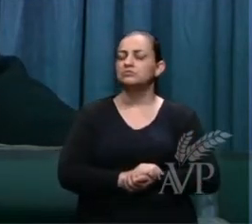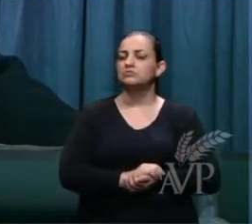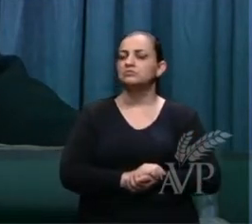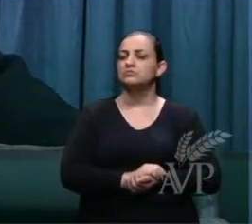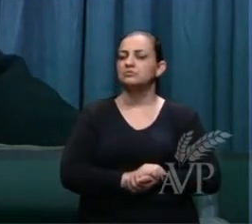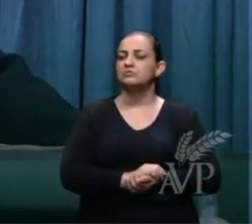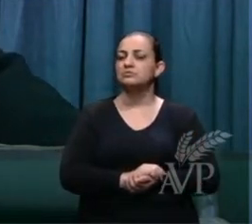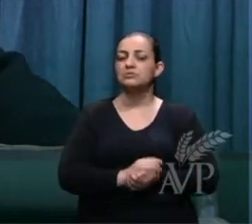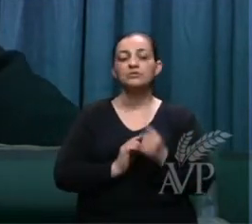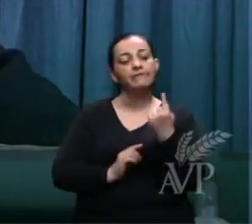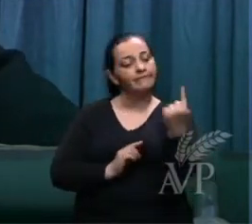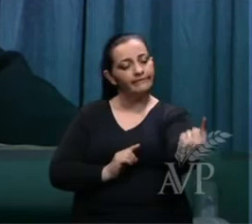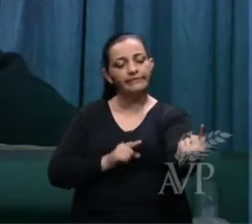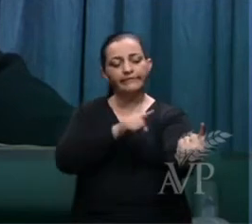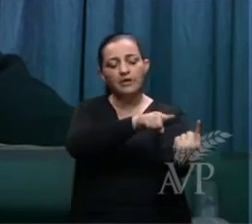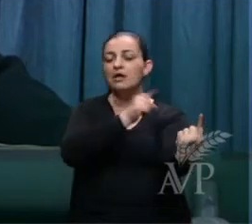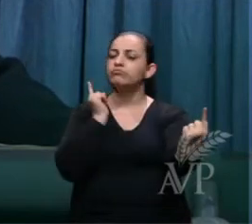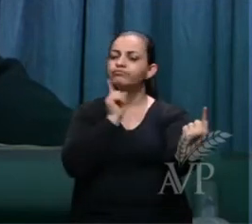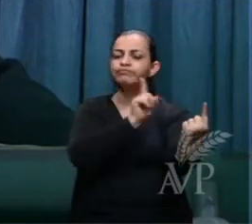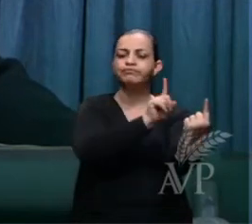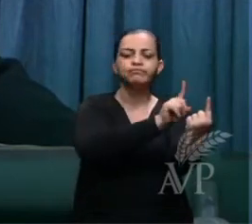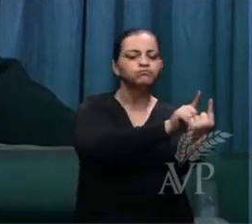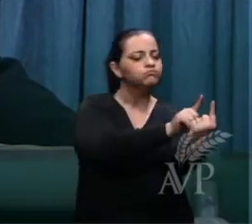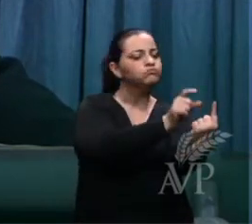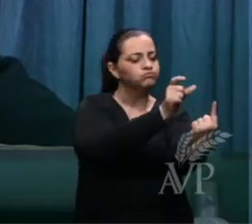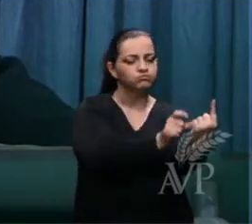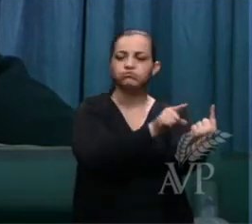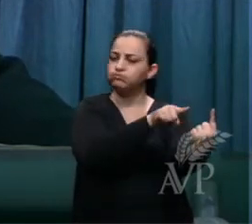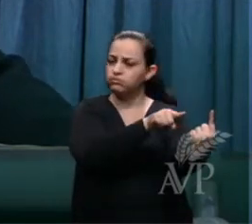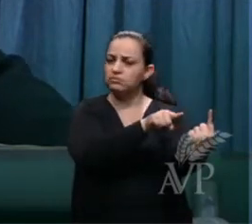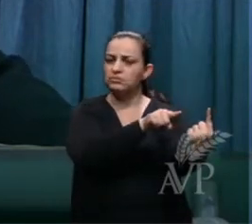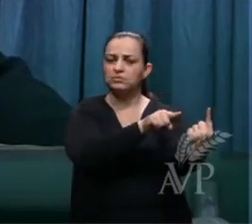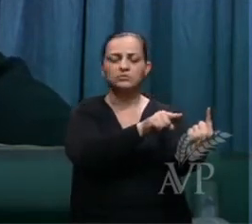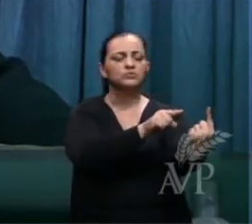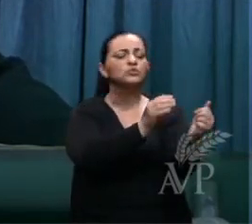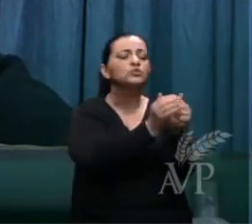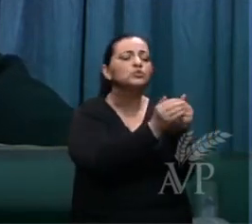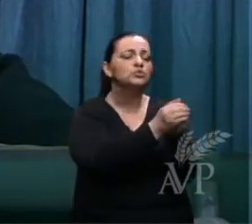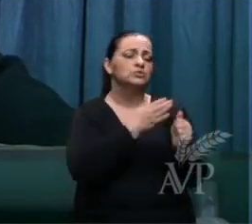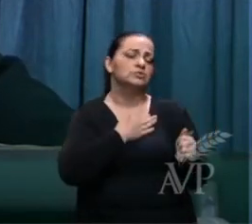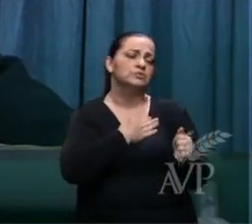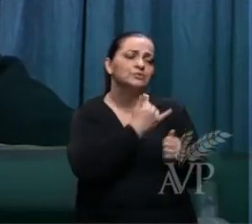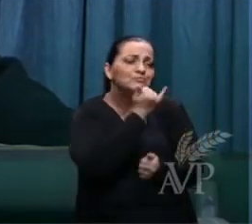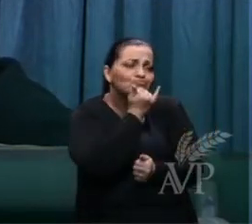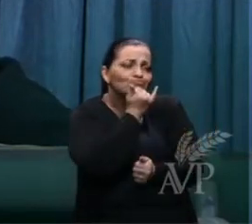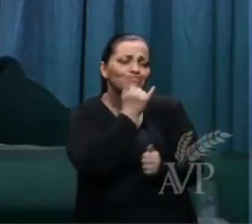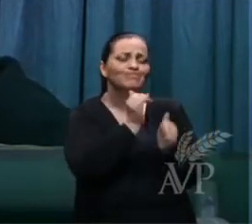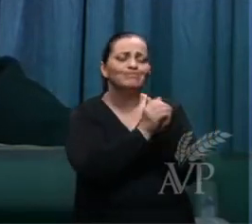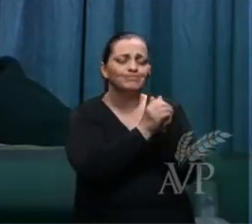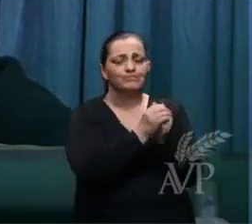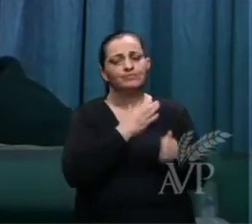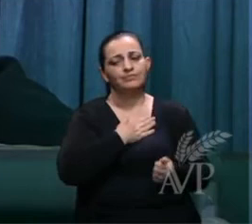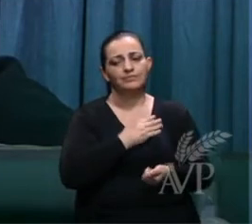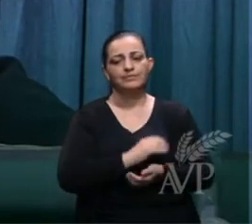vai lá e peça aquela pessoa ore por mim me perdoa